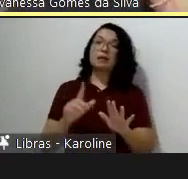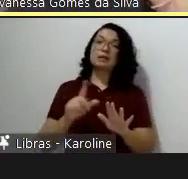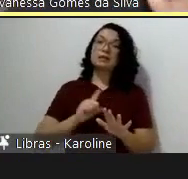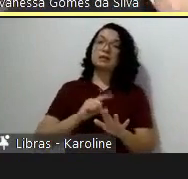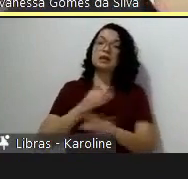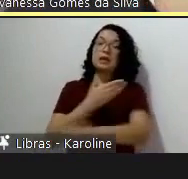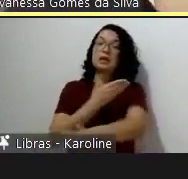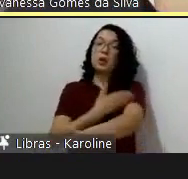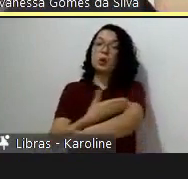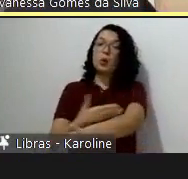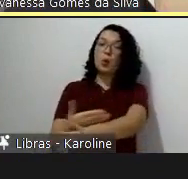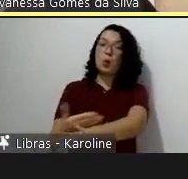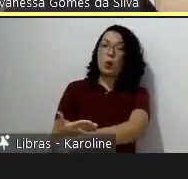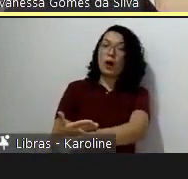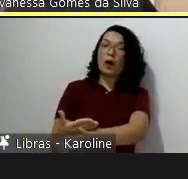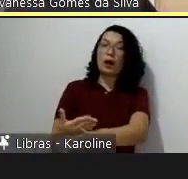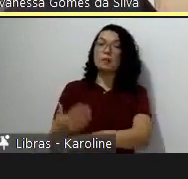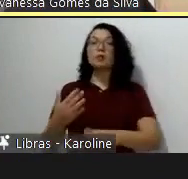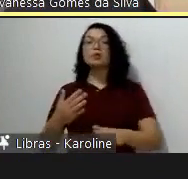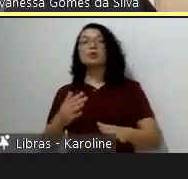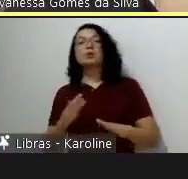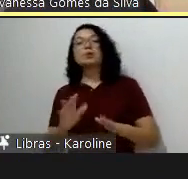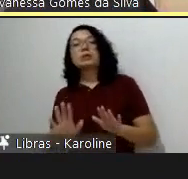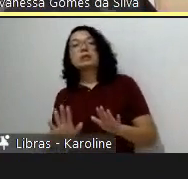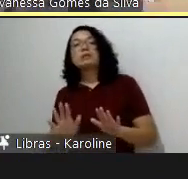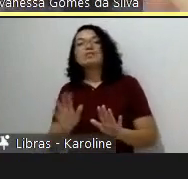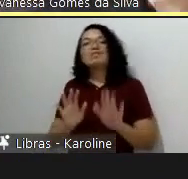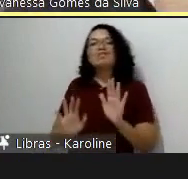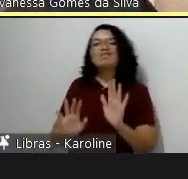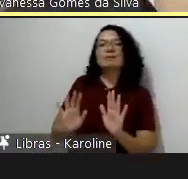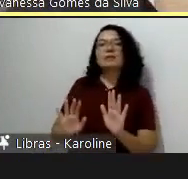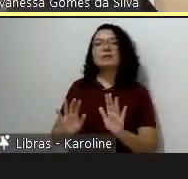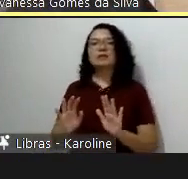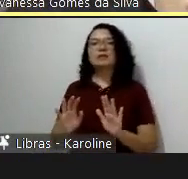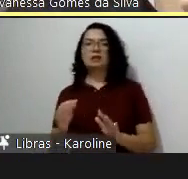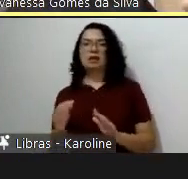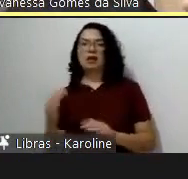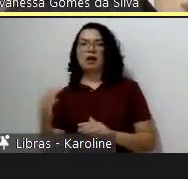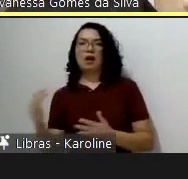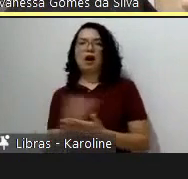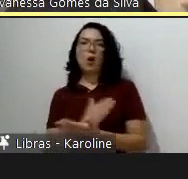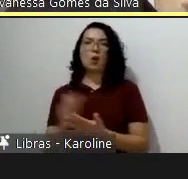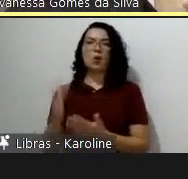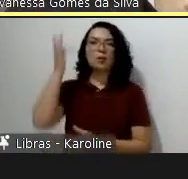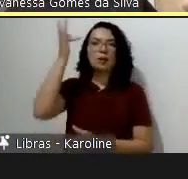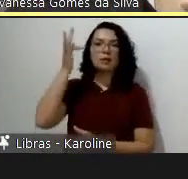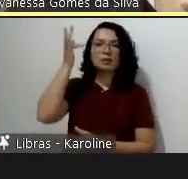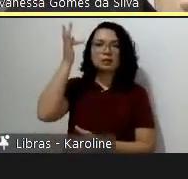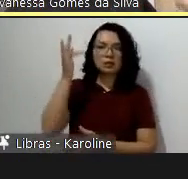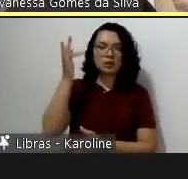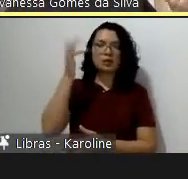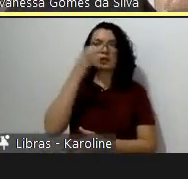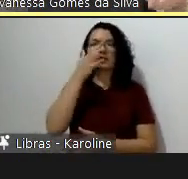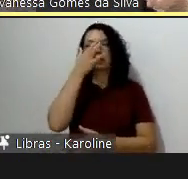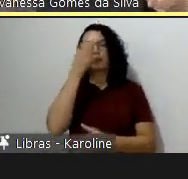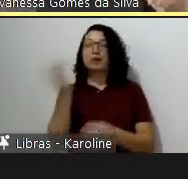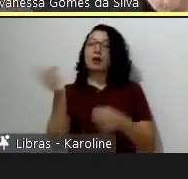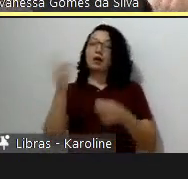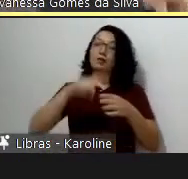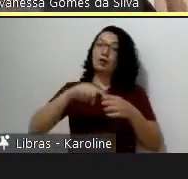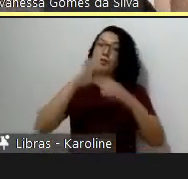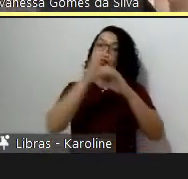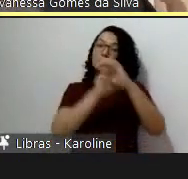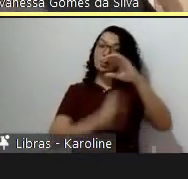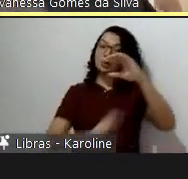reservas quanto a determinadas abordagens e assuntos. E quando a fala de avaliação do ciclo de vida de edificações, nós precisamos